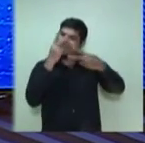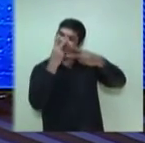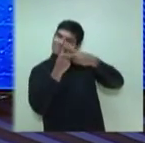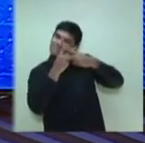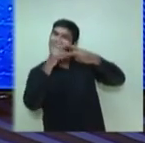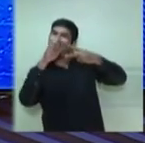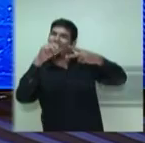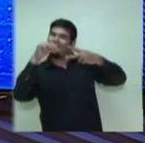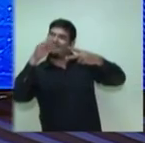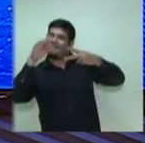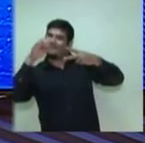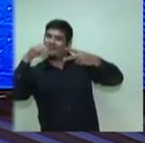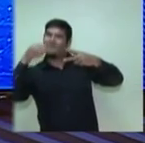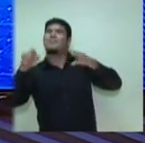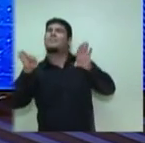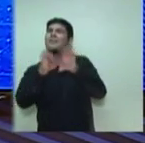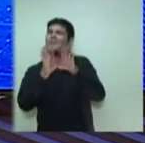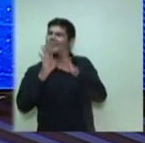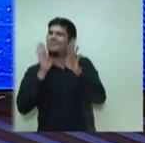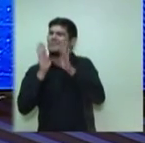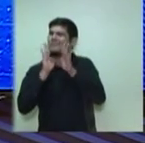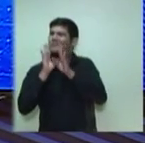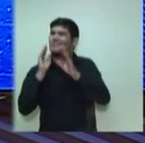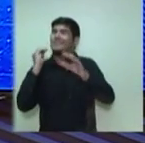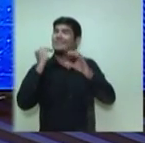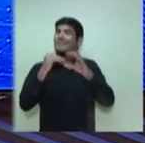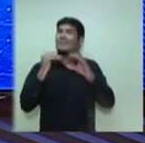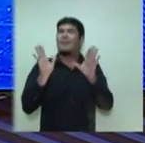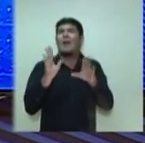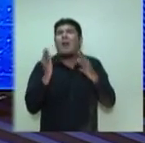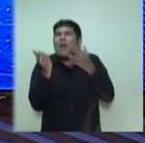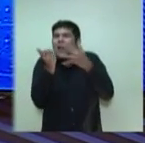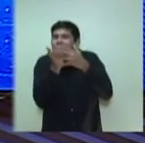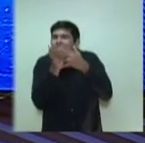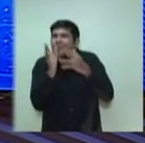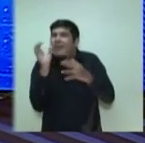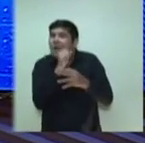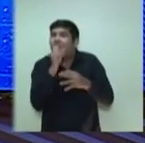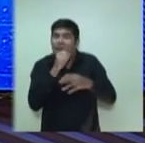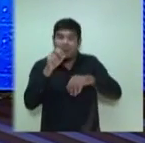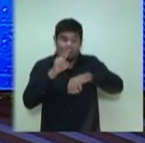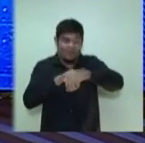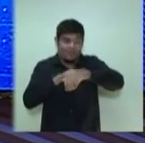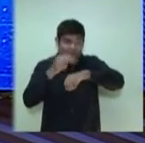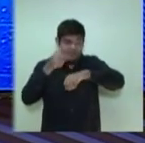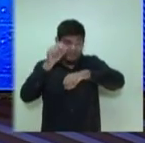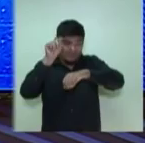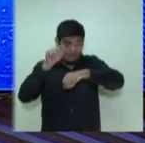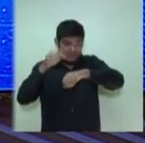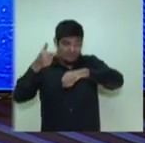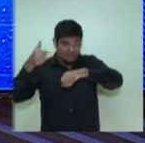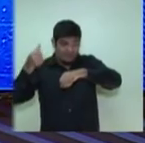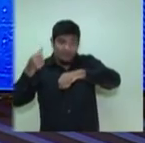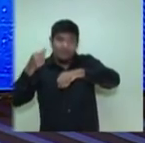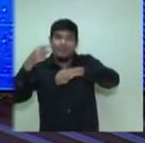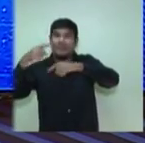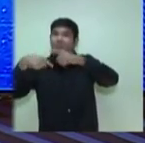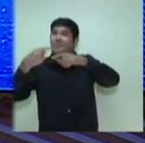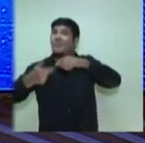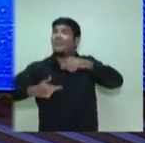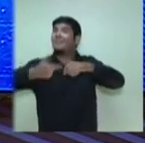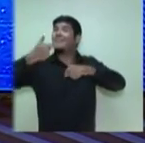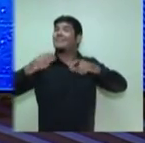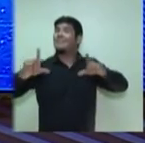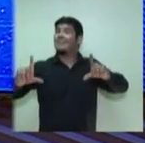faça comentários no Facebook do Em Tempo. Nós vamos a um rápido intervalo. Agora são 10 horas e 26 minutos. E no próximo bloco, o